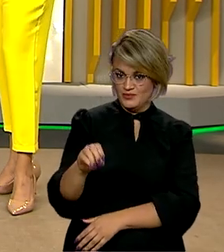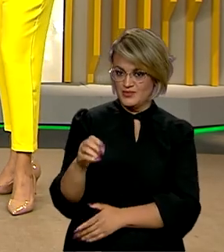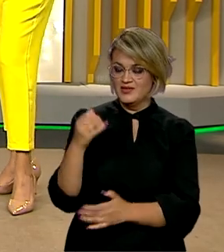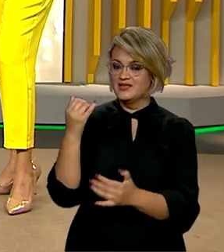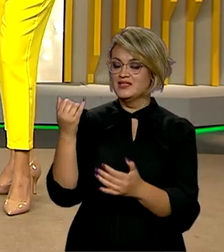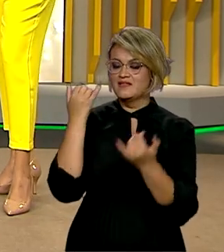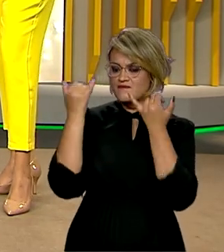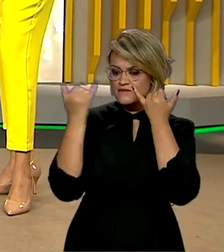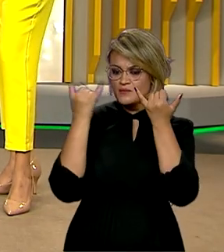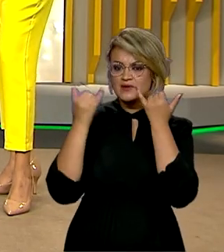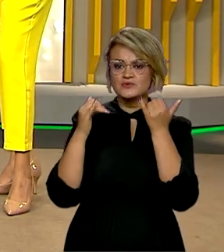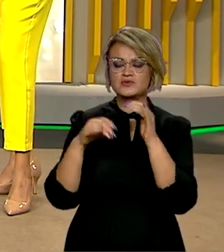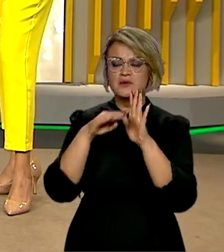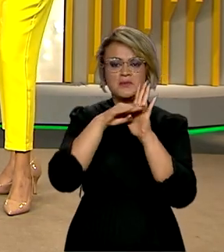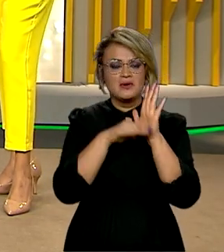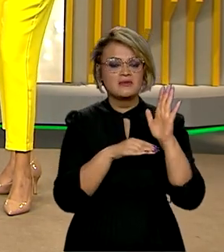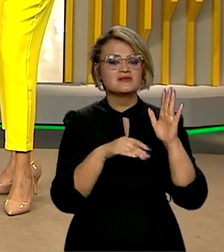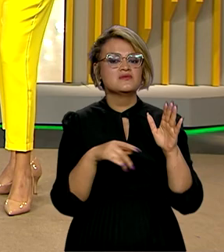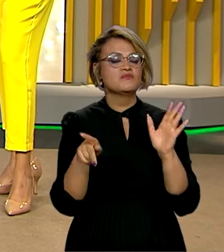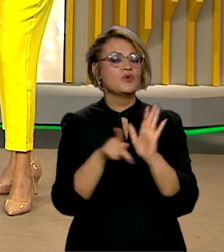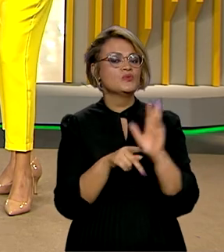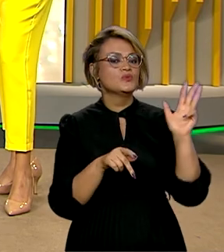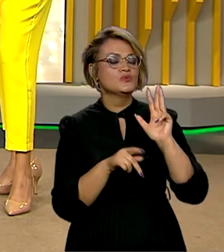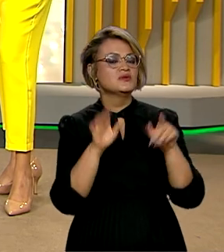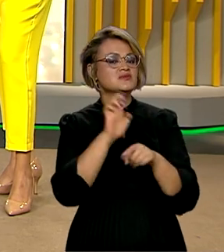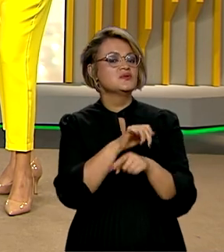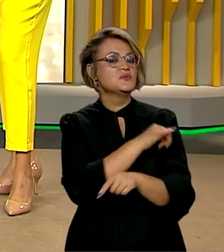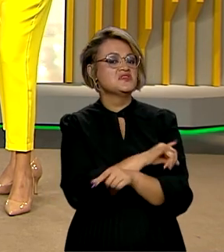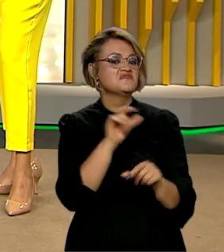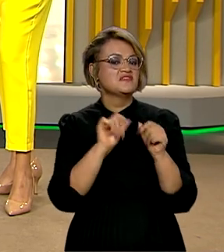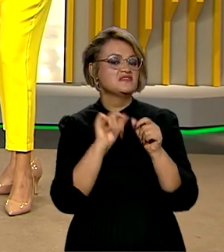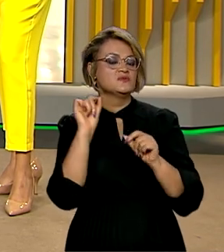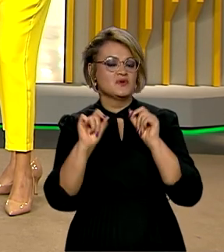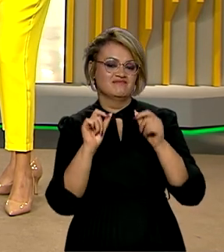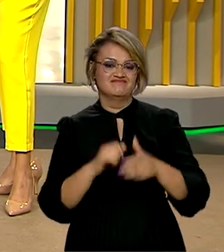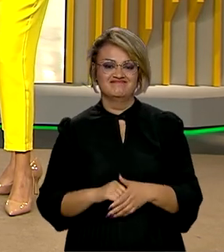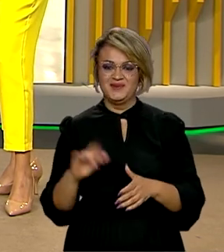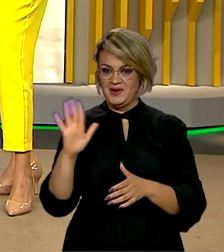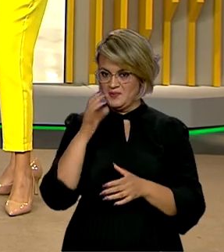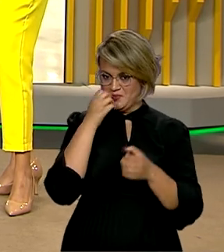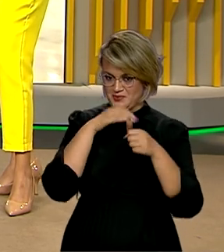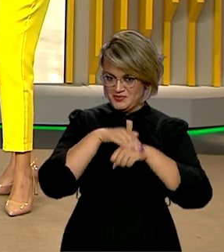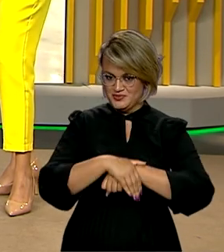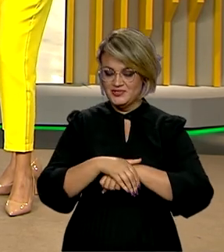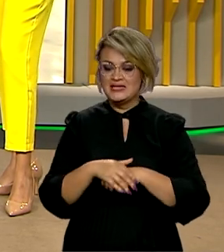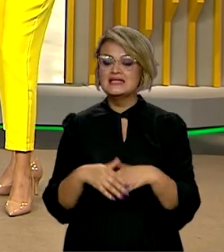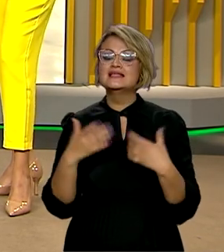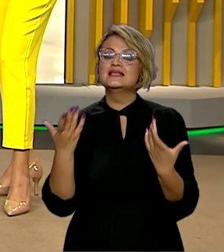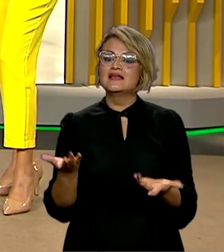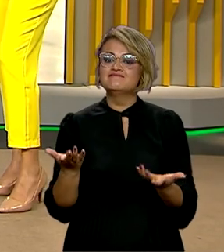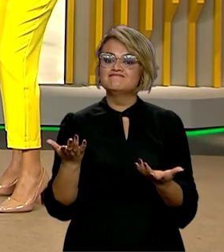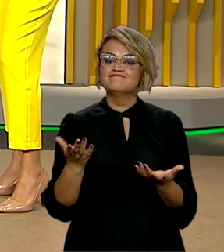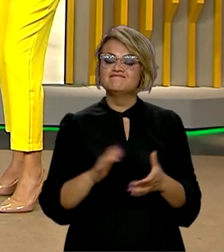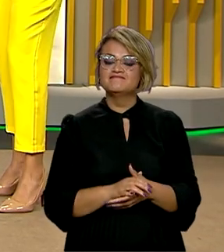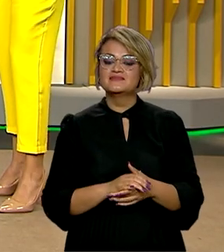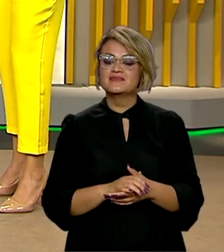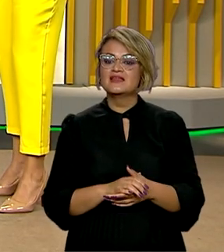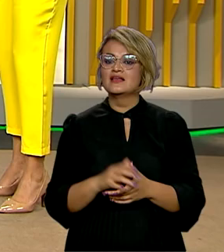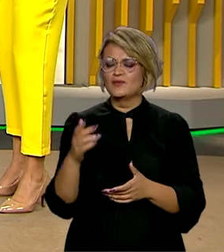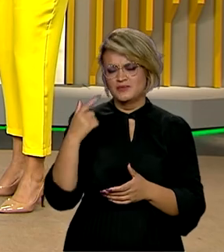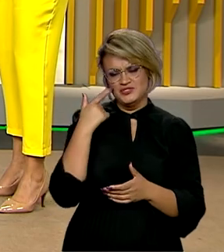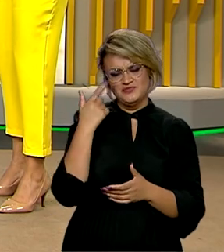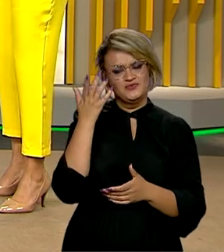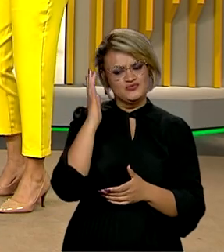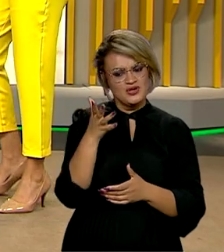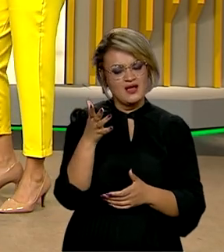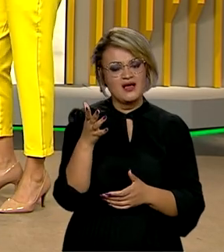atualizar sobre a agenda do presidente Lula no Rio de Janeiro. Boa noite, Pablo. Boa noite, Pablo. Como a gente já